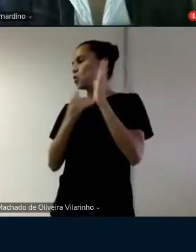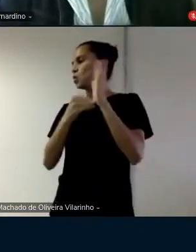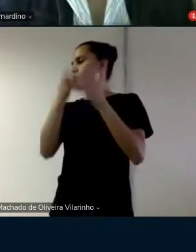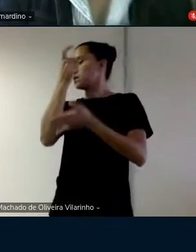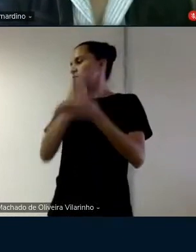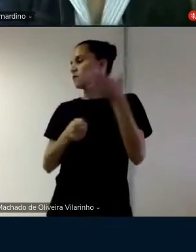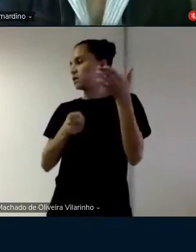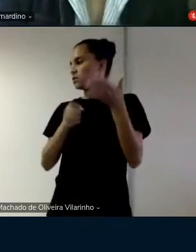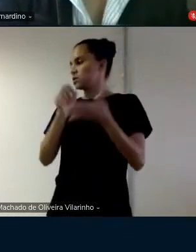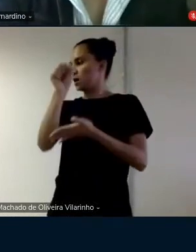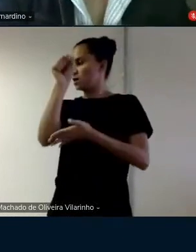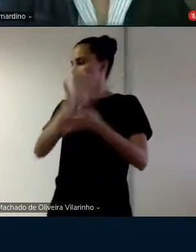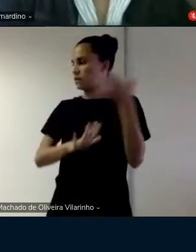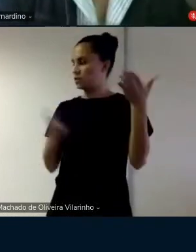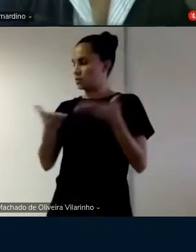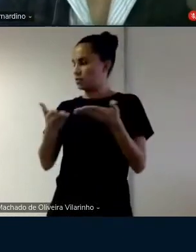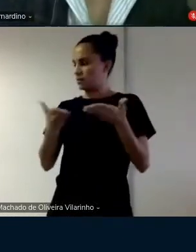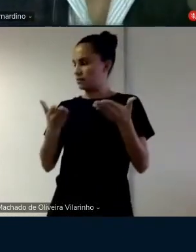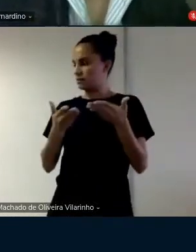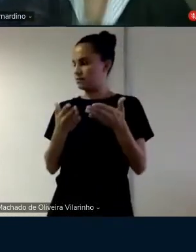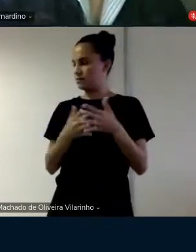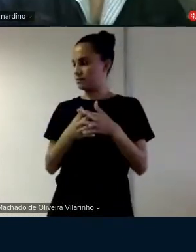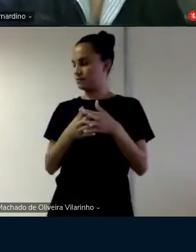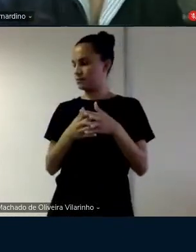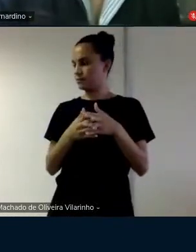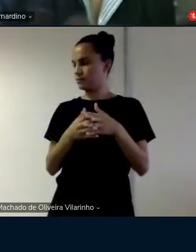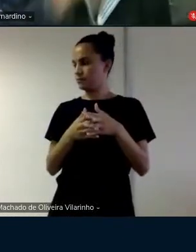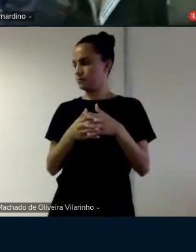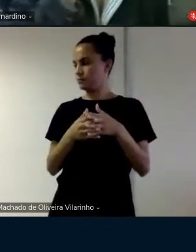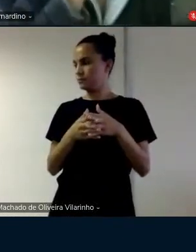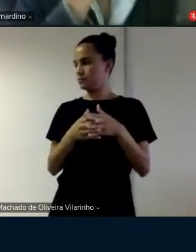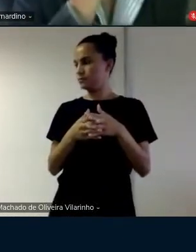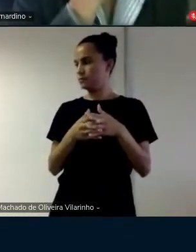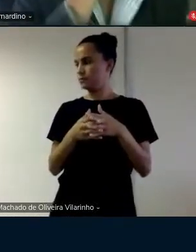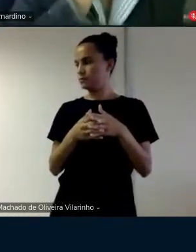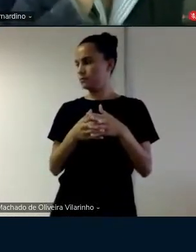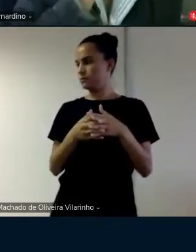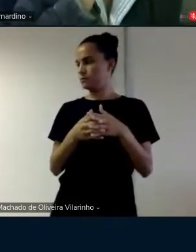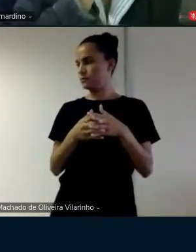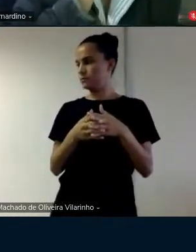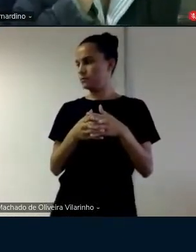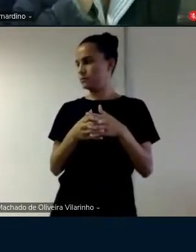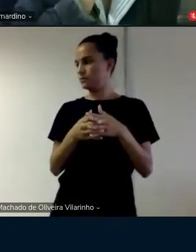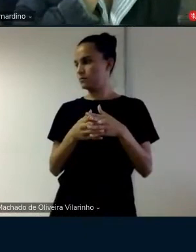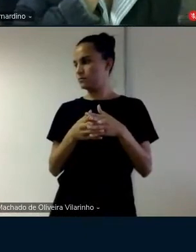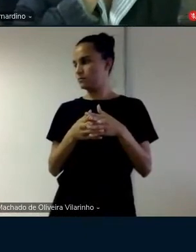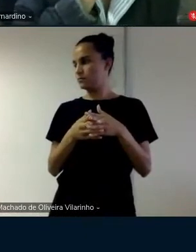começa com a atividade né 84 e você vai pra página seguinte